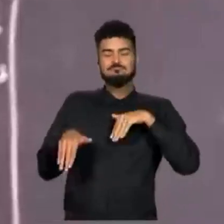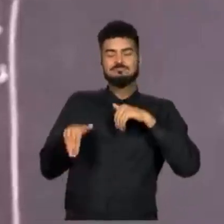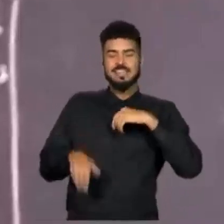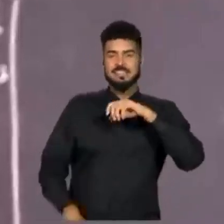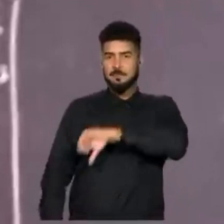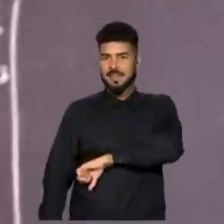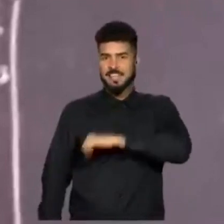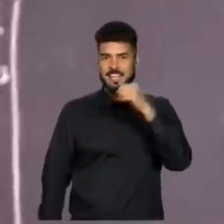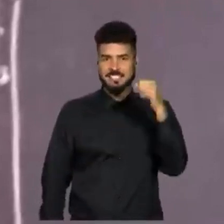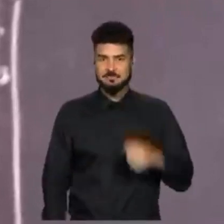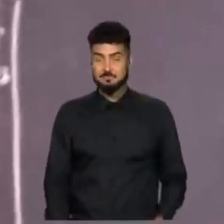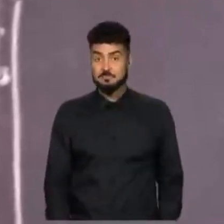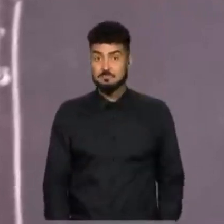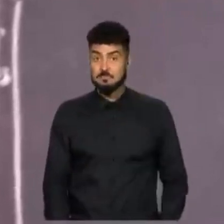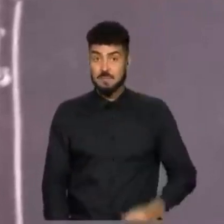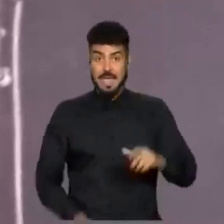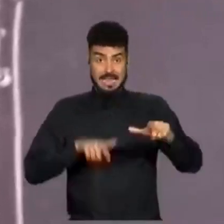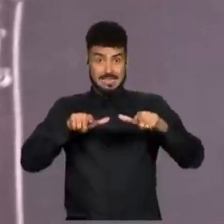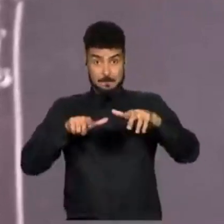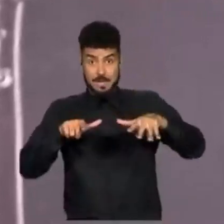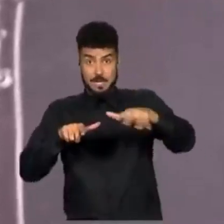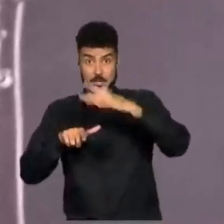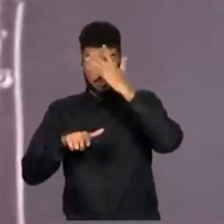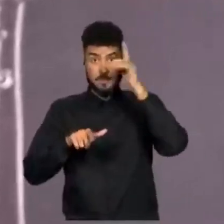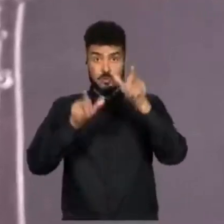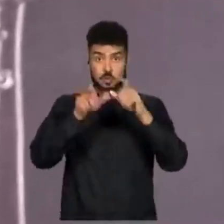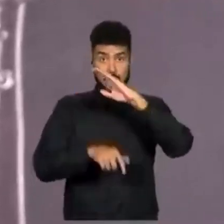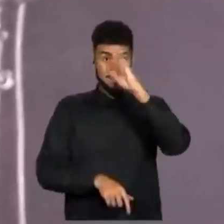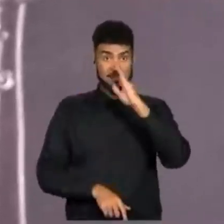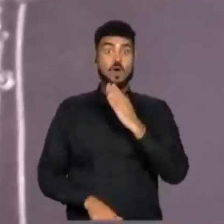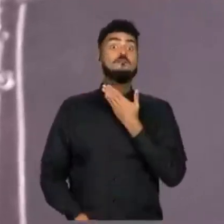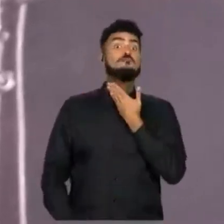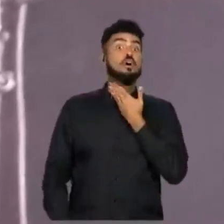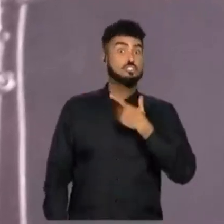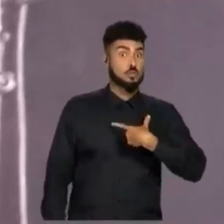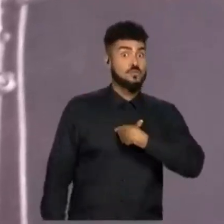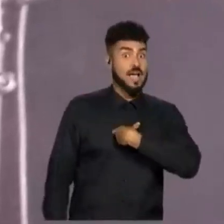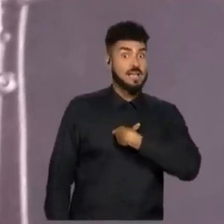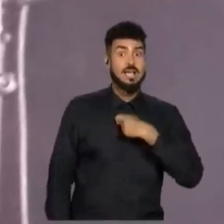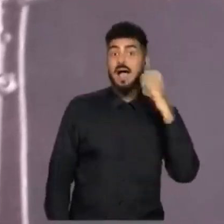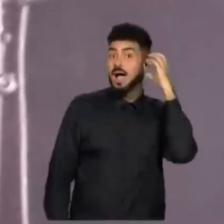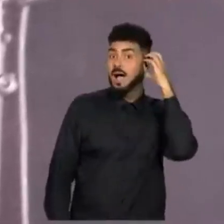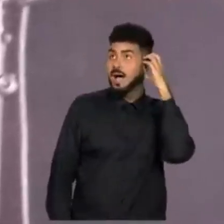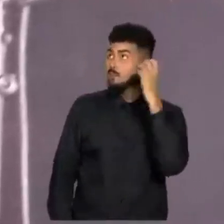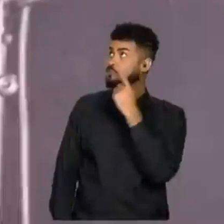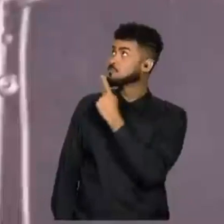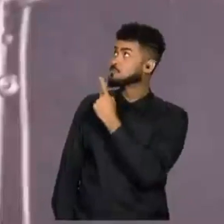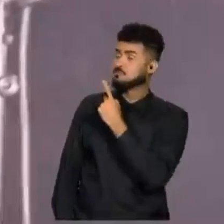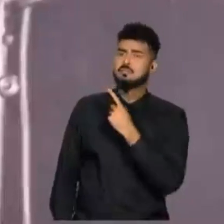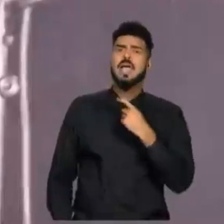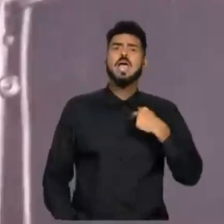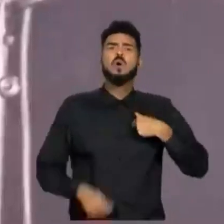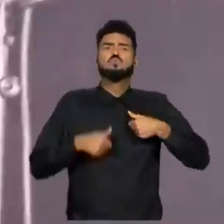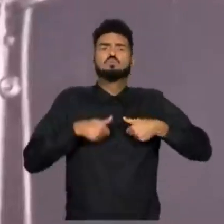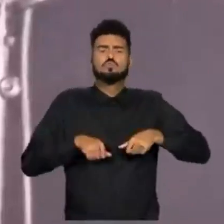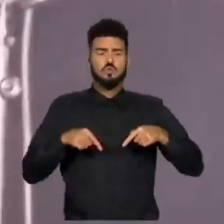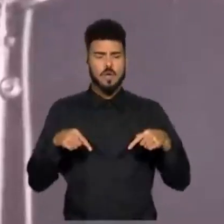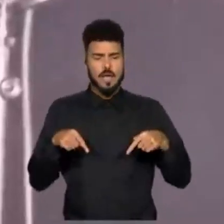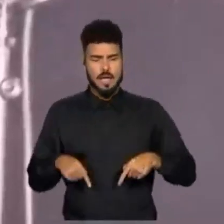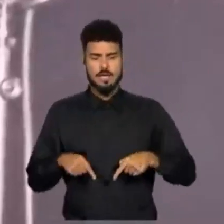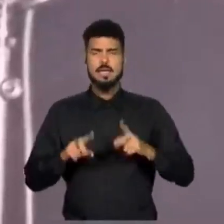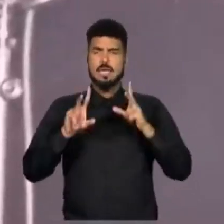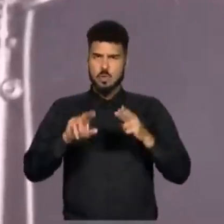ele necessita de uma certa obra e essa obra até hoje não